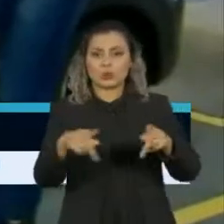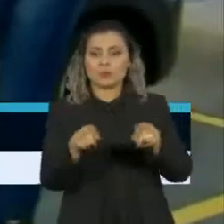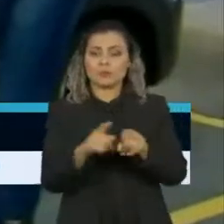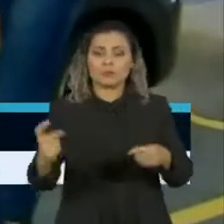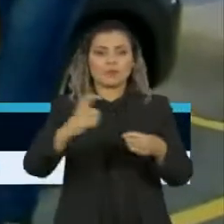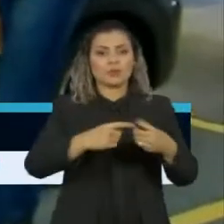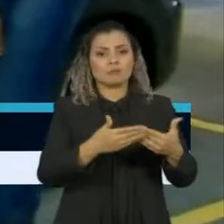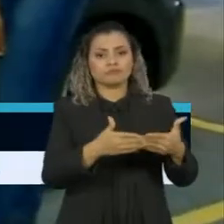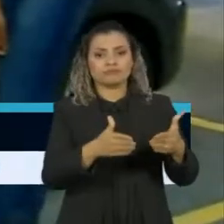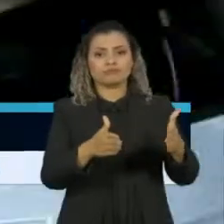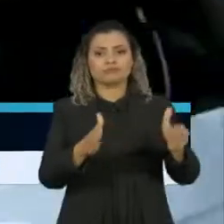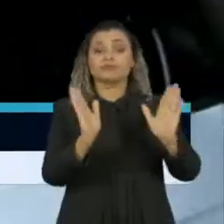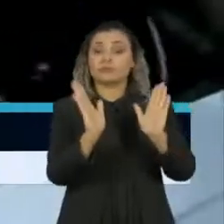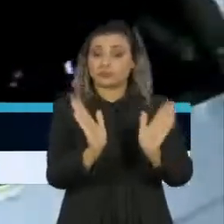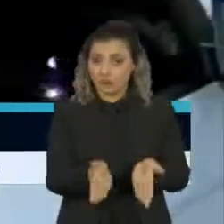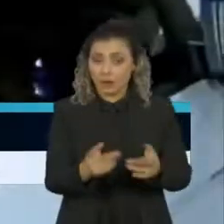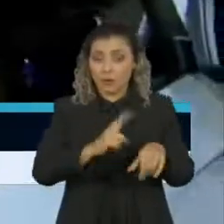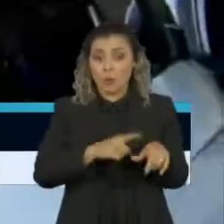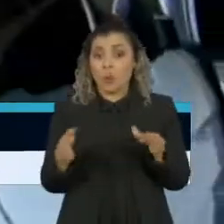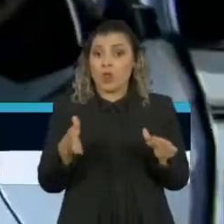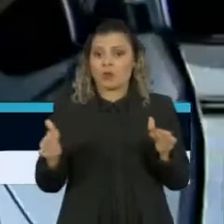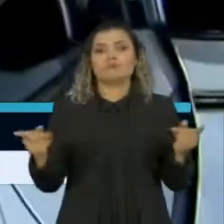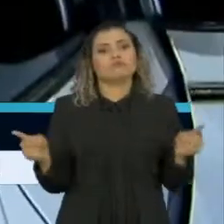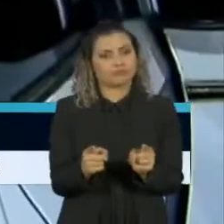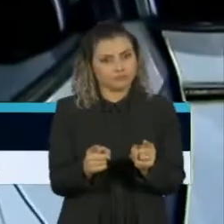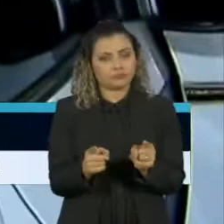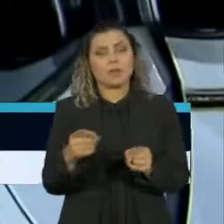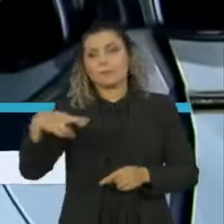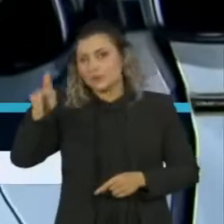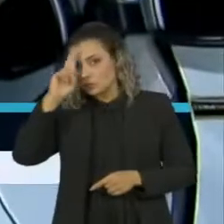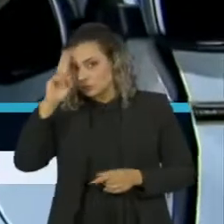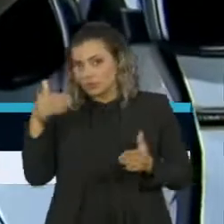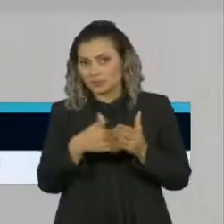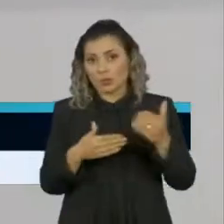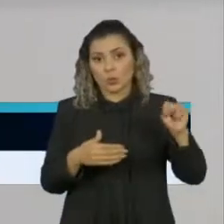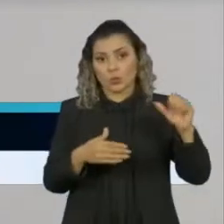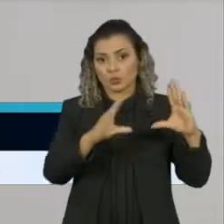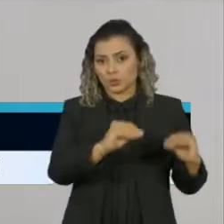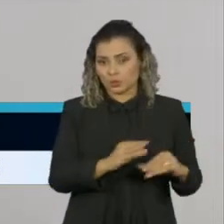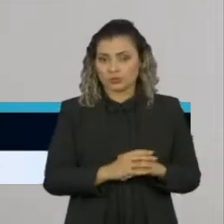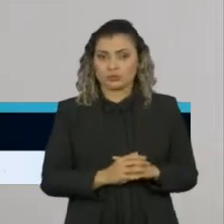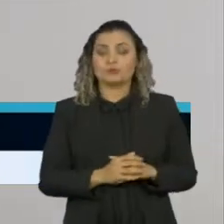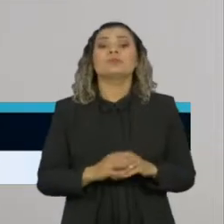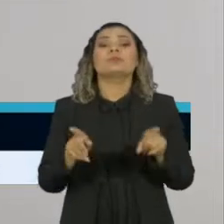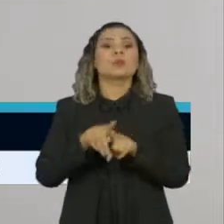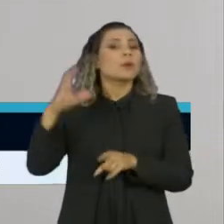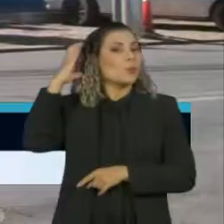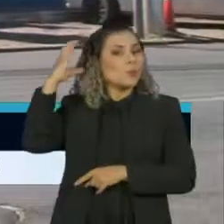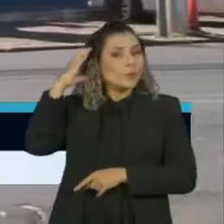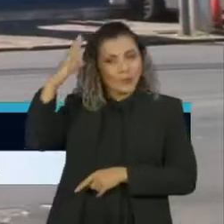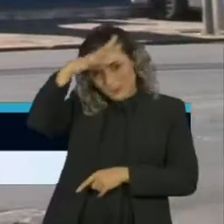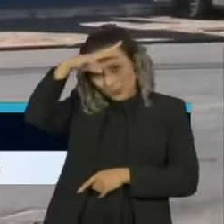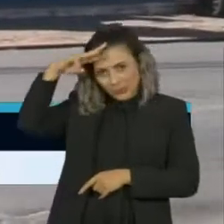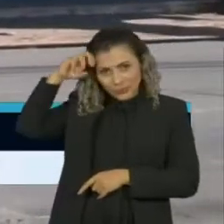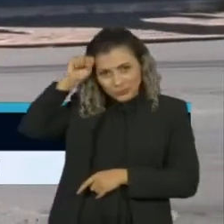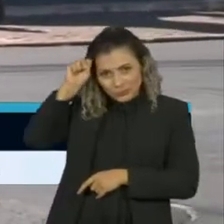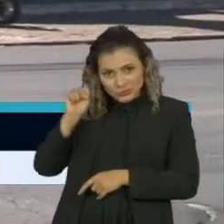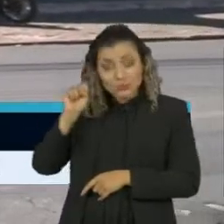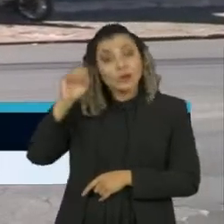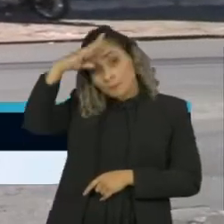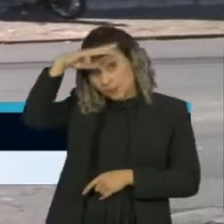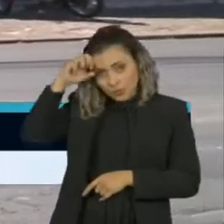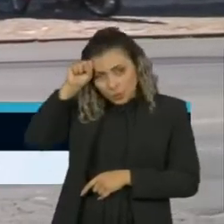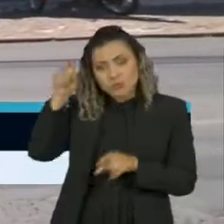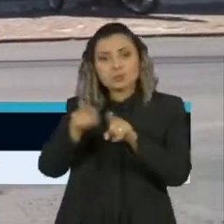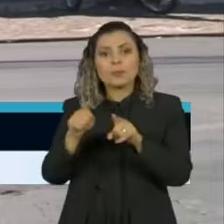voltarão a funcionar em horário reduzido, do meio-dia às 8 da noite. Em Cuiabá, no Mato Grosso, a situação é grave.